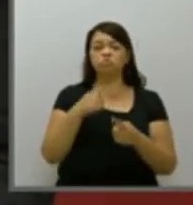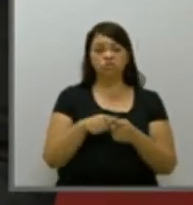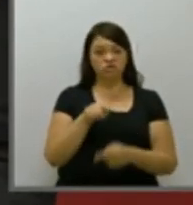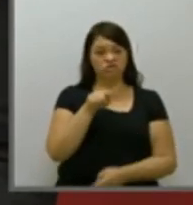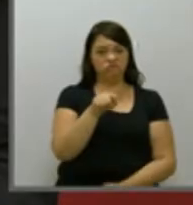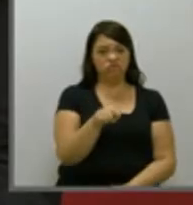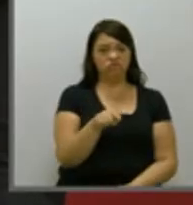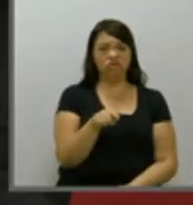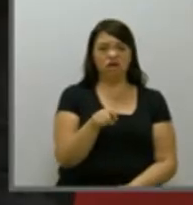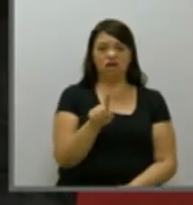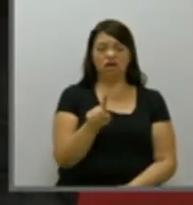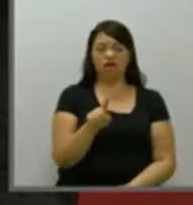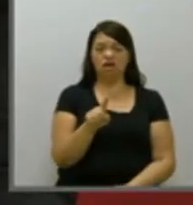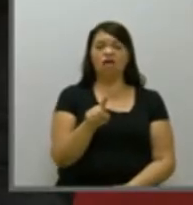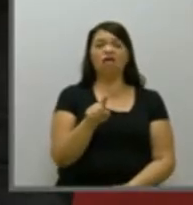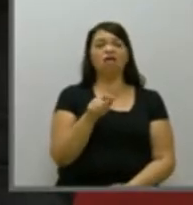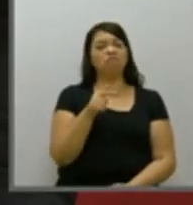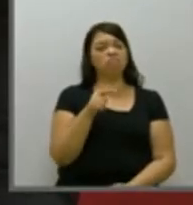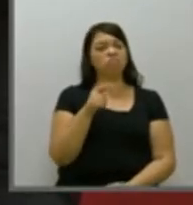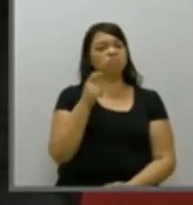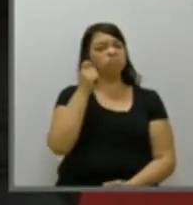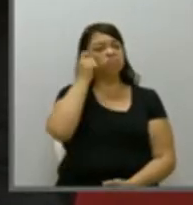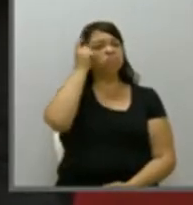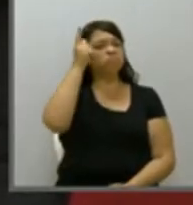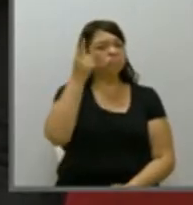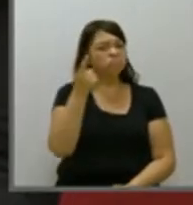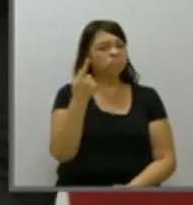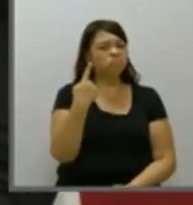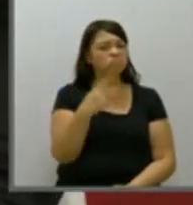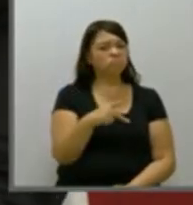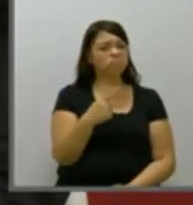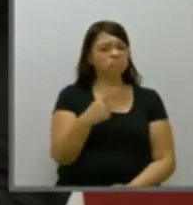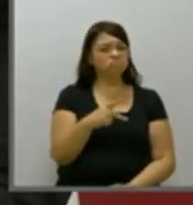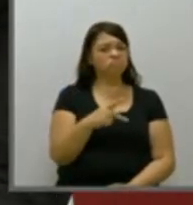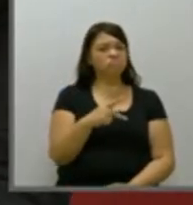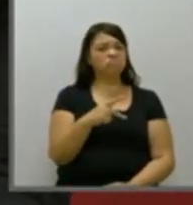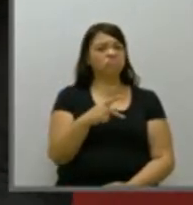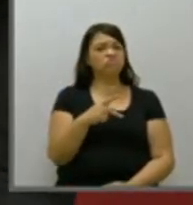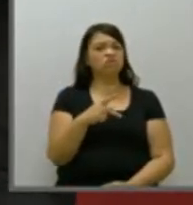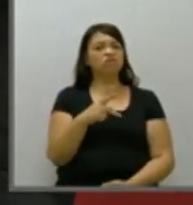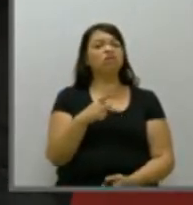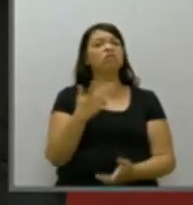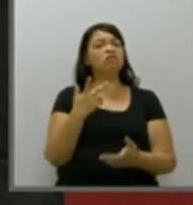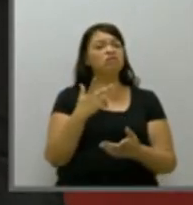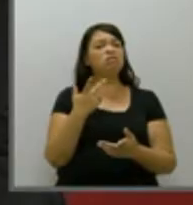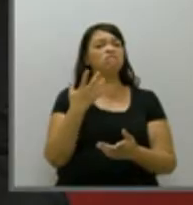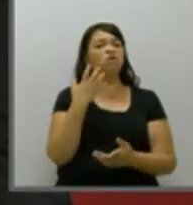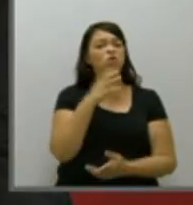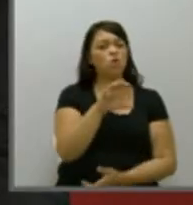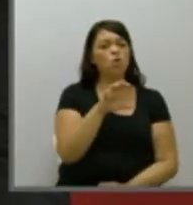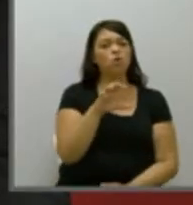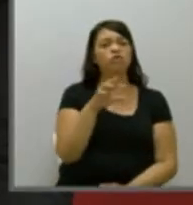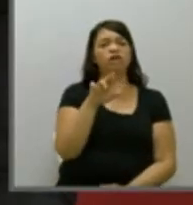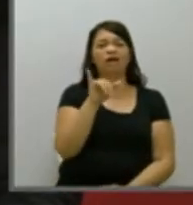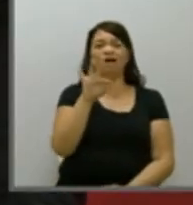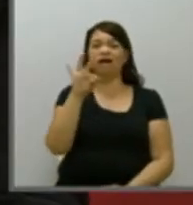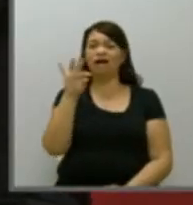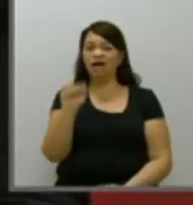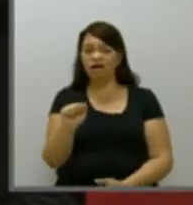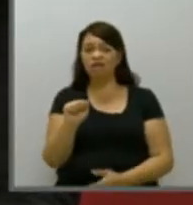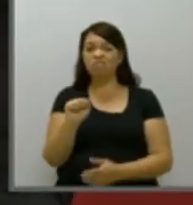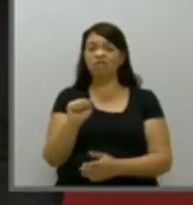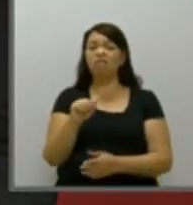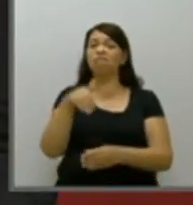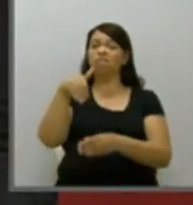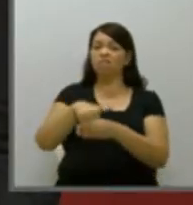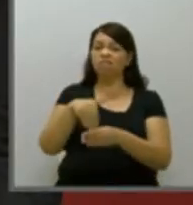dos idealizadores e agentes que caçou a prefeita Ritação, eleita legitimamente pelo